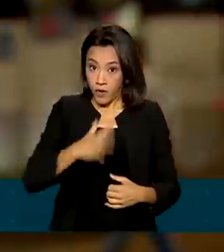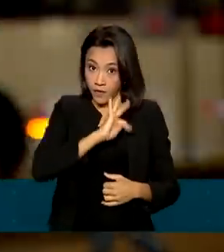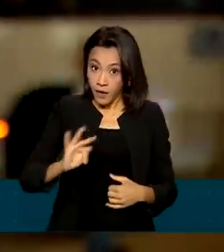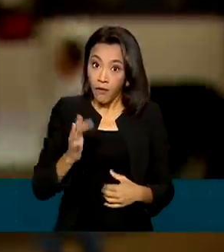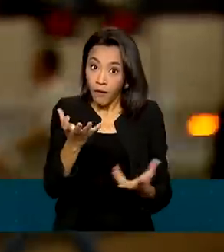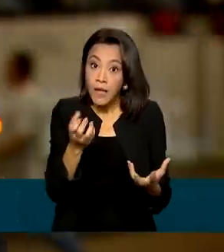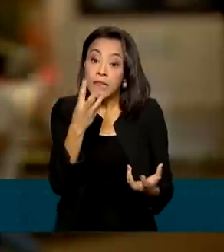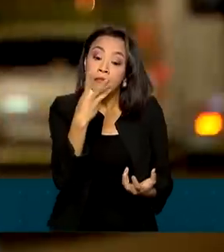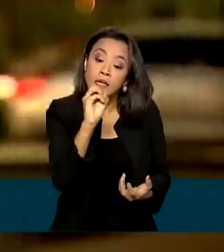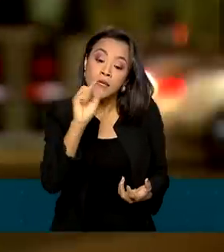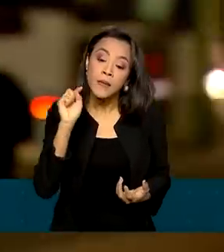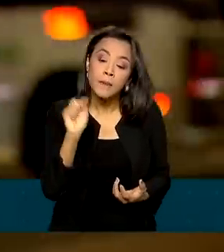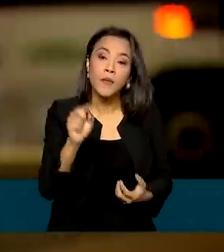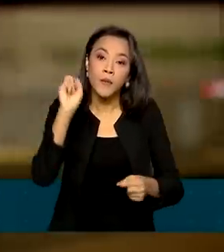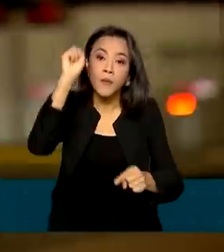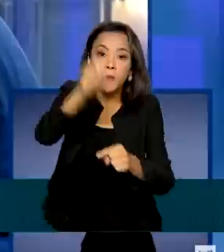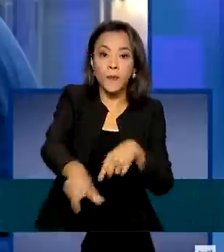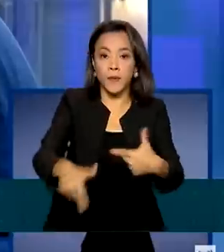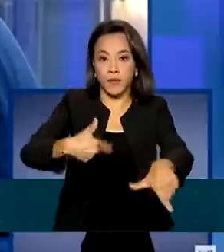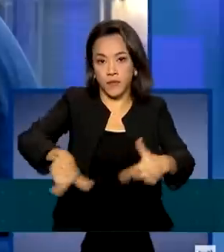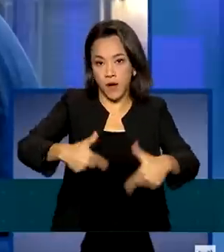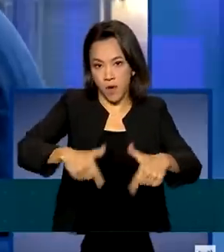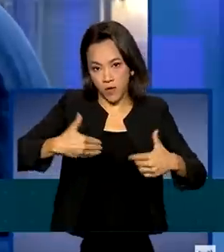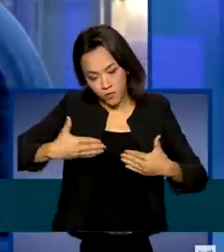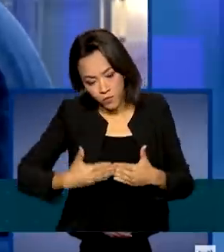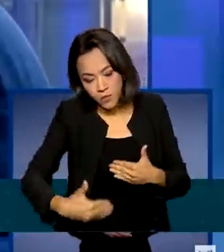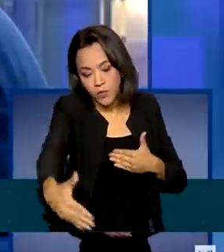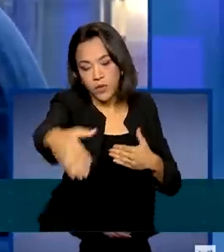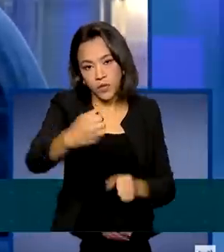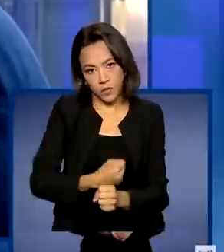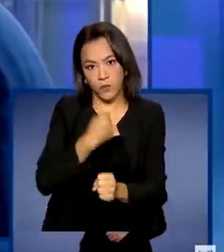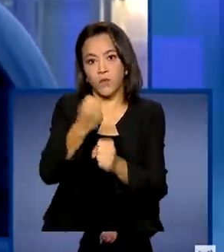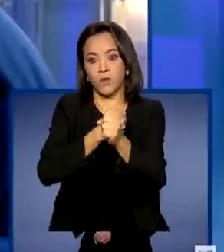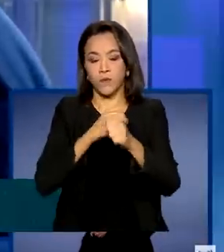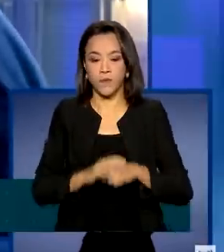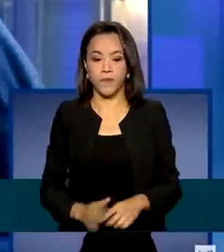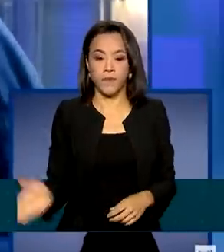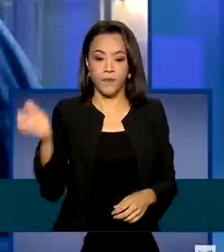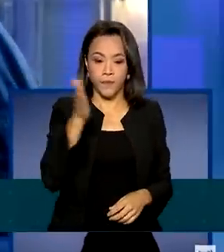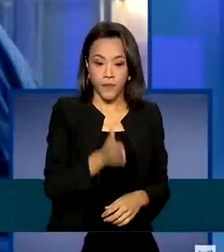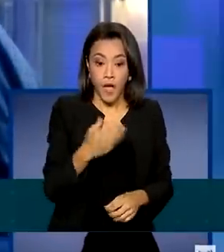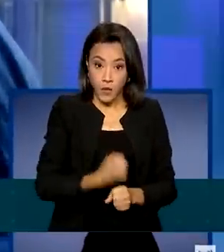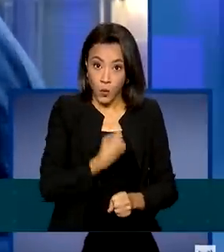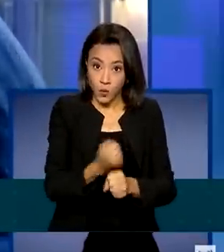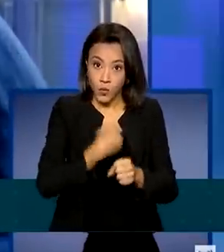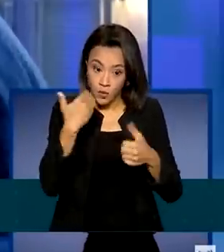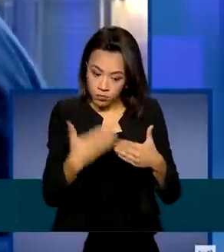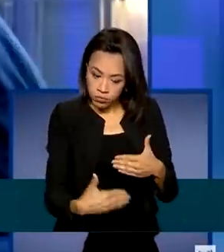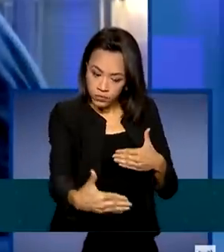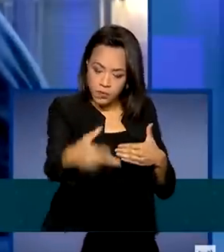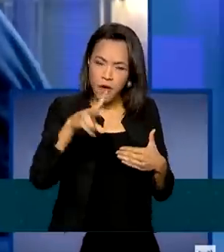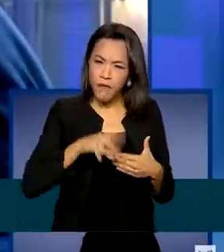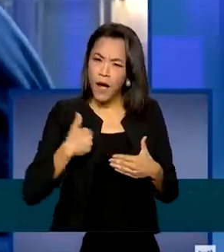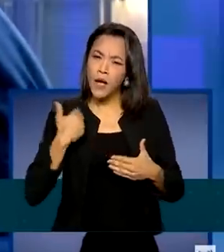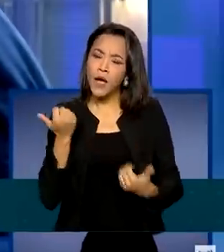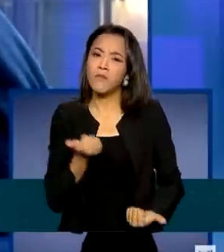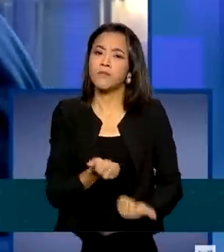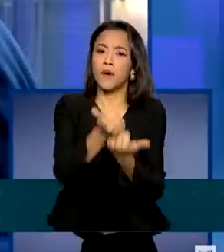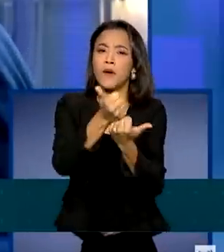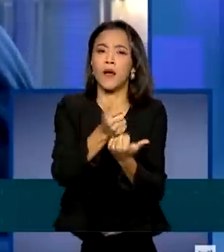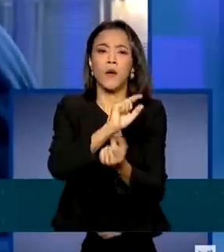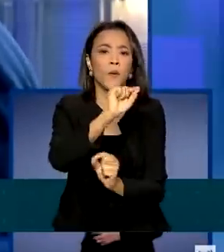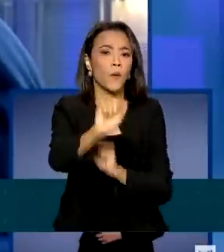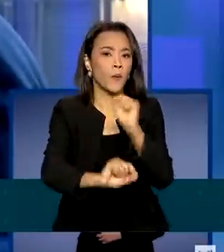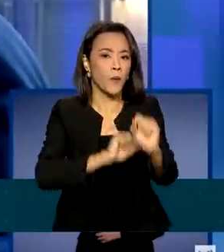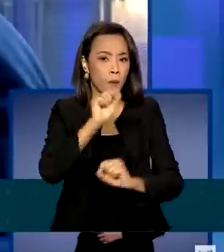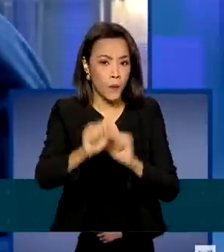diretos durante a execução das obras. As obras aqui concedidas irão contribuir de maneira relevante com a continuidade da